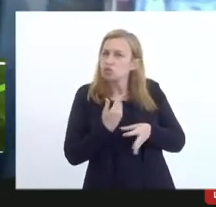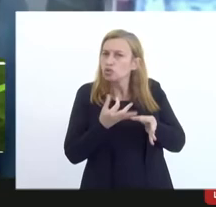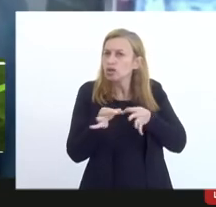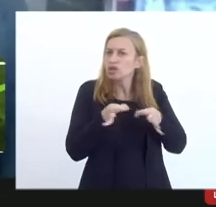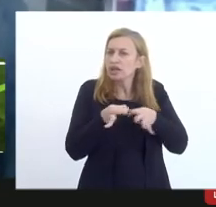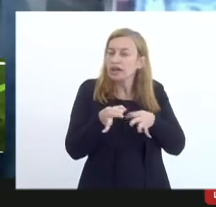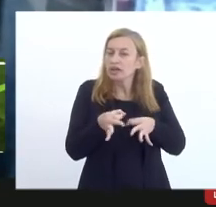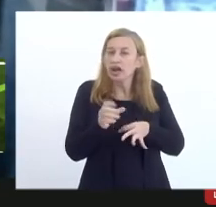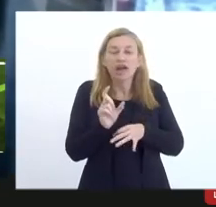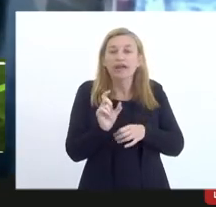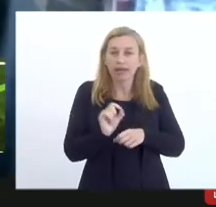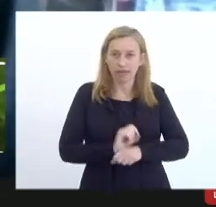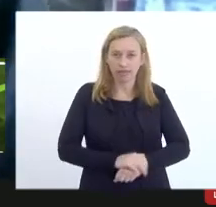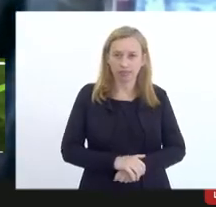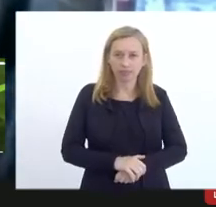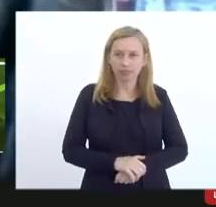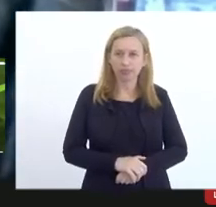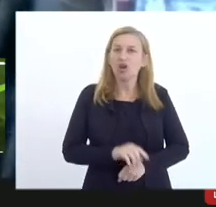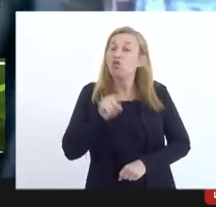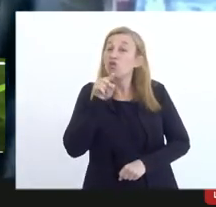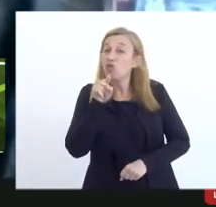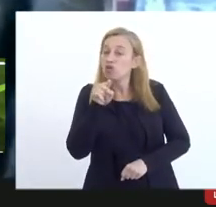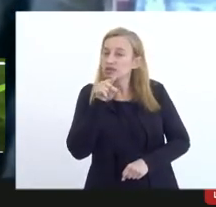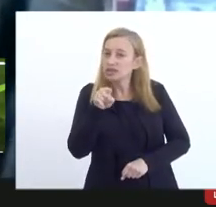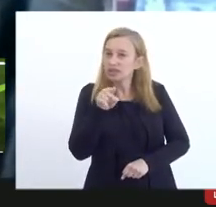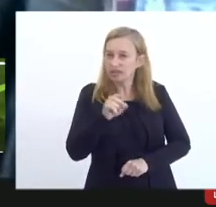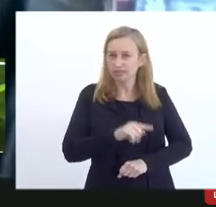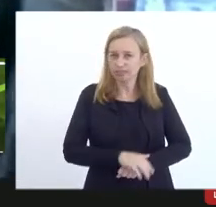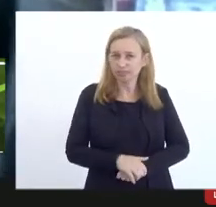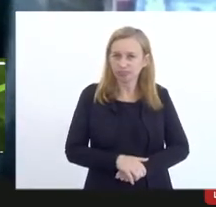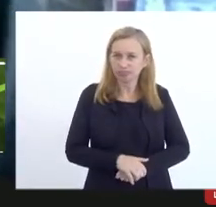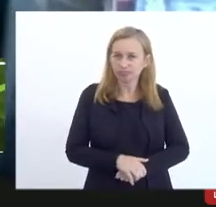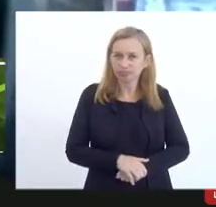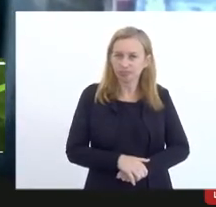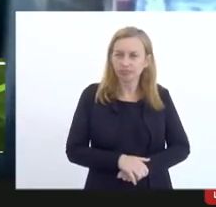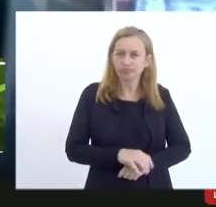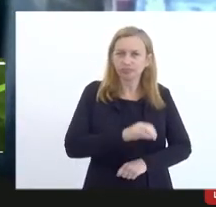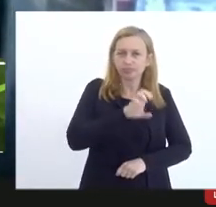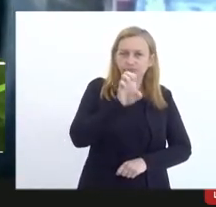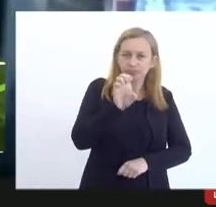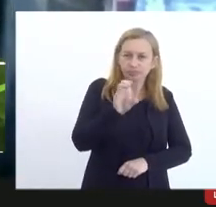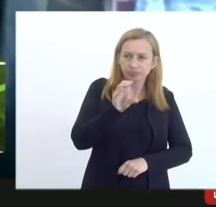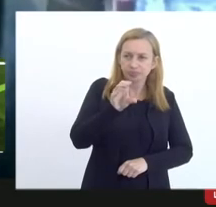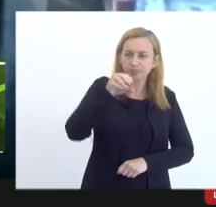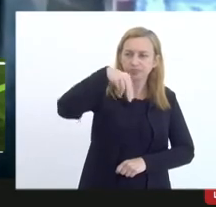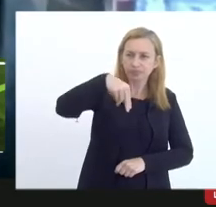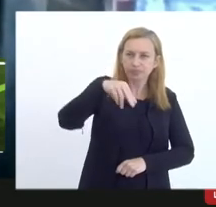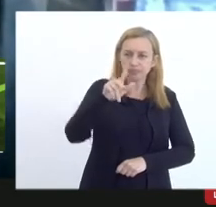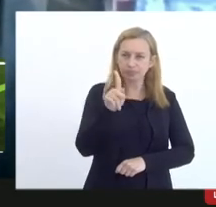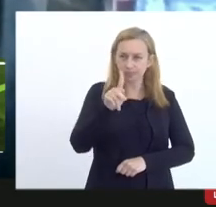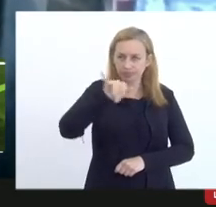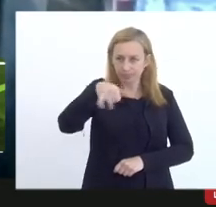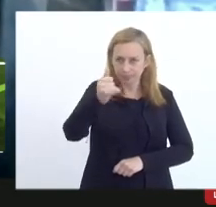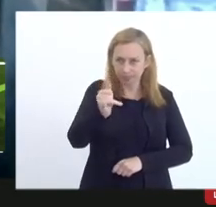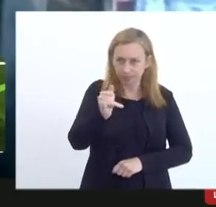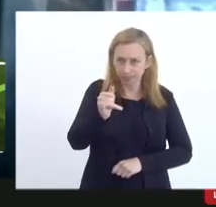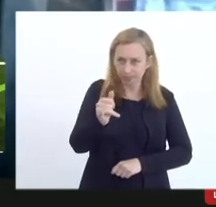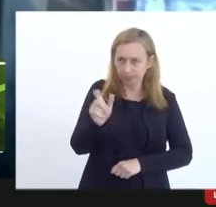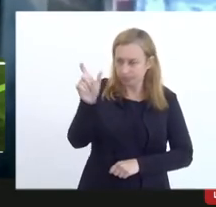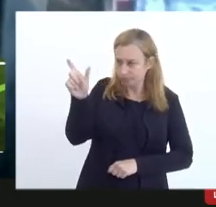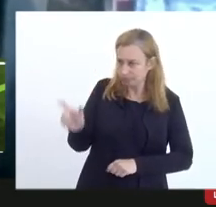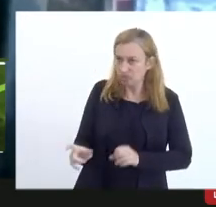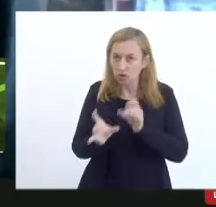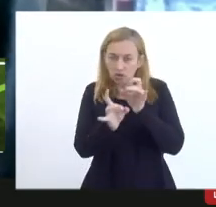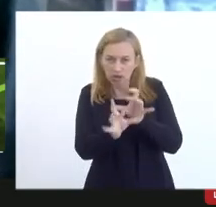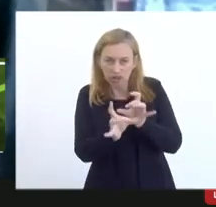é que ao você lançar o CNPJ do vendedor